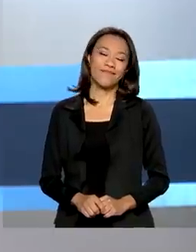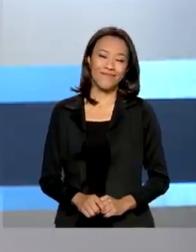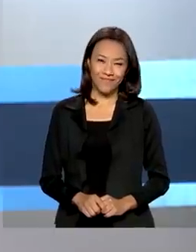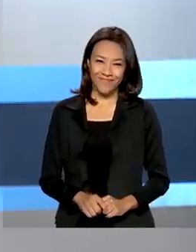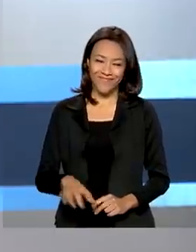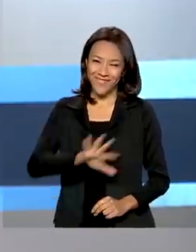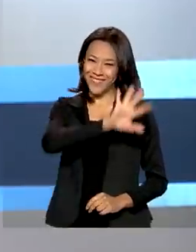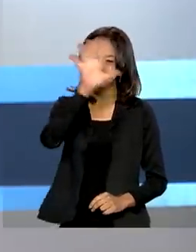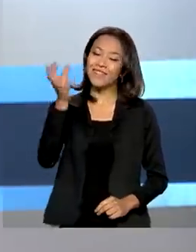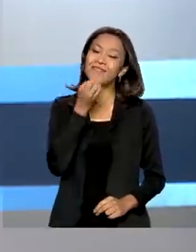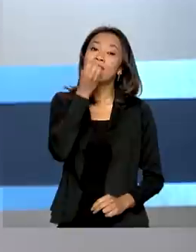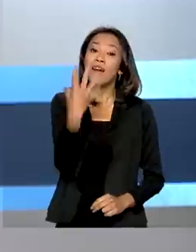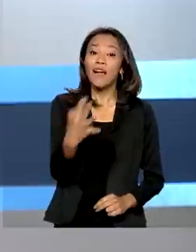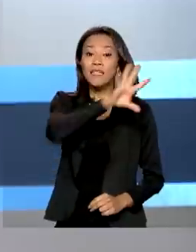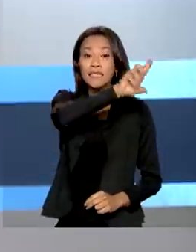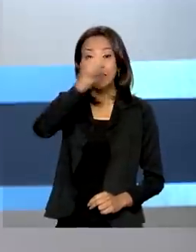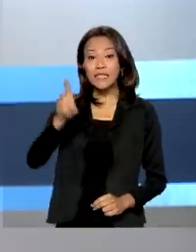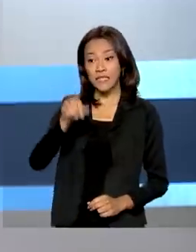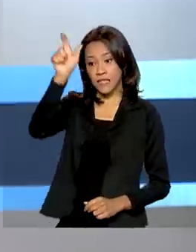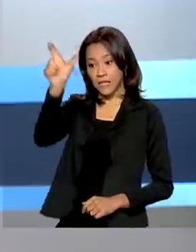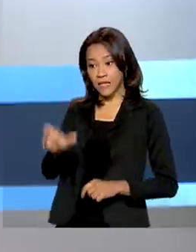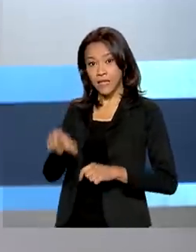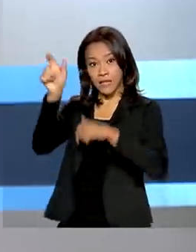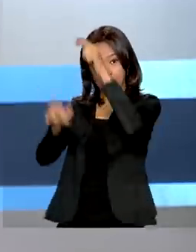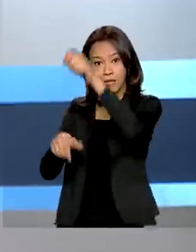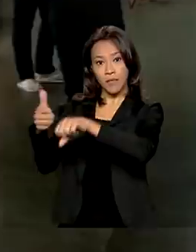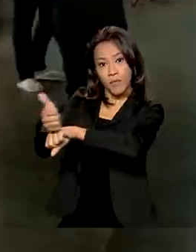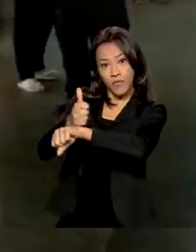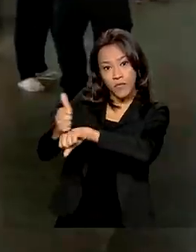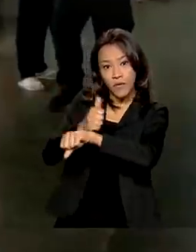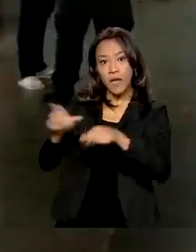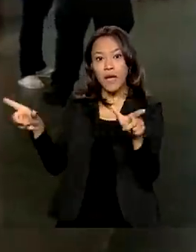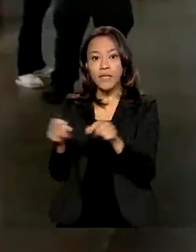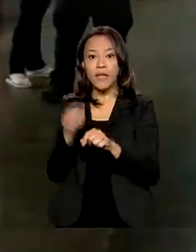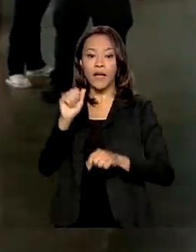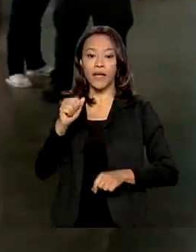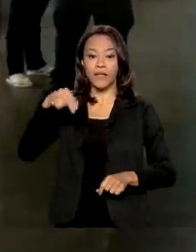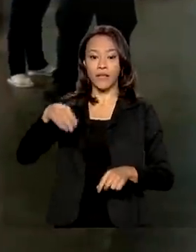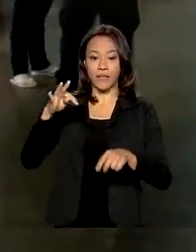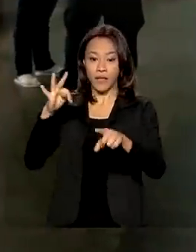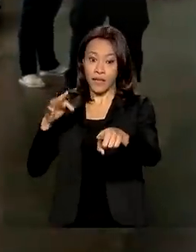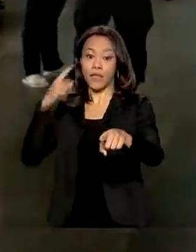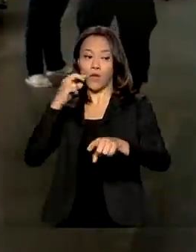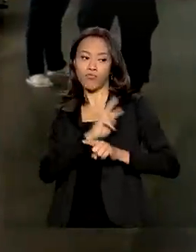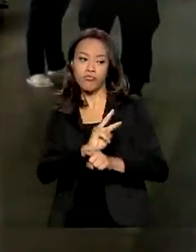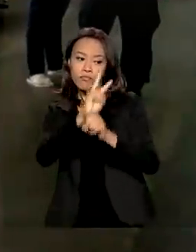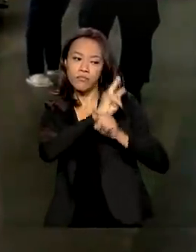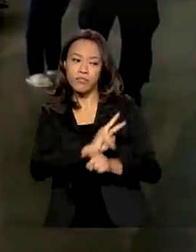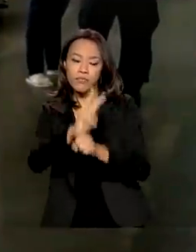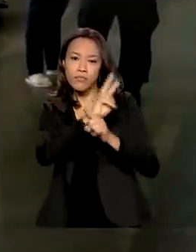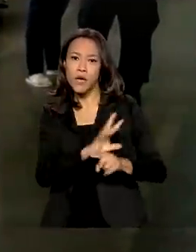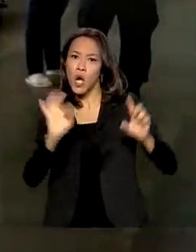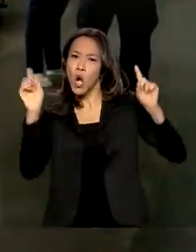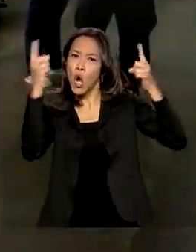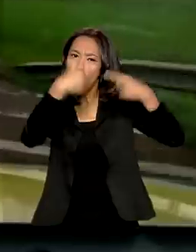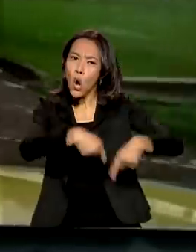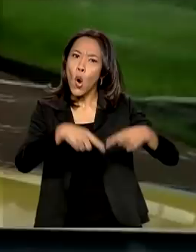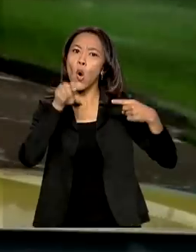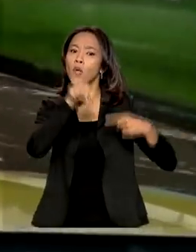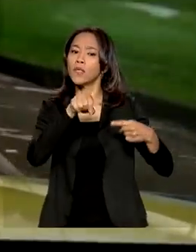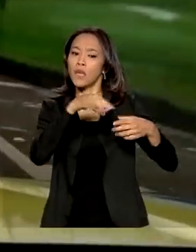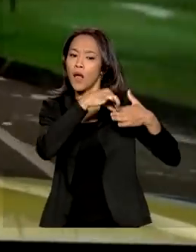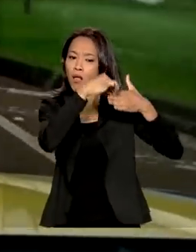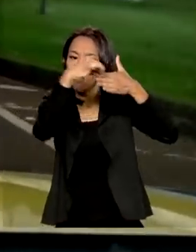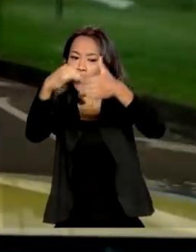Olá, bom dia! Fiscais da ANTT estão nas rodovias federais para combater o transporte clandestino de